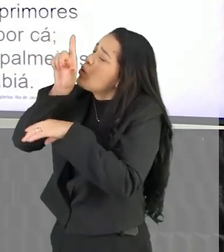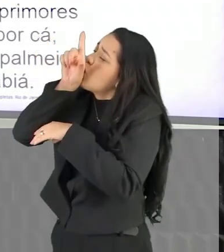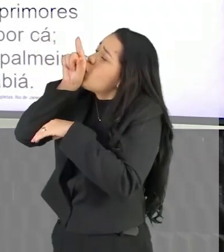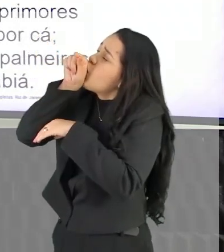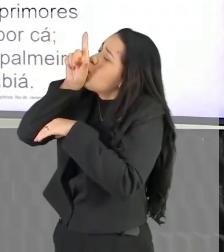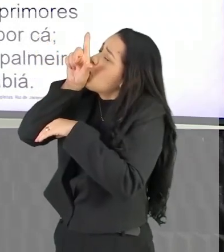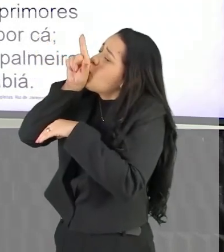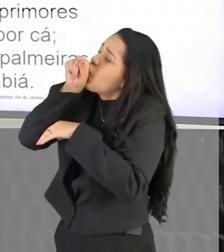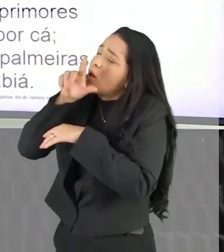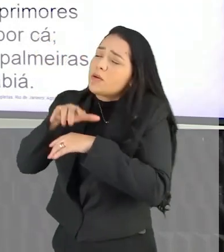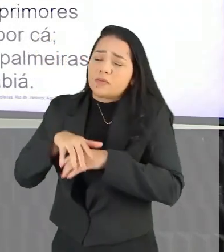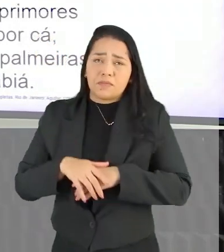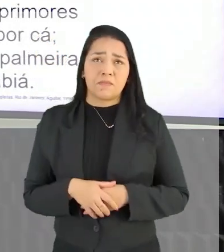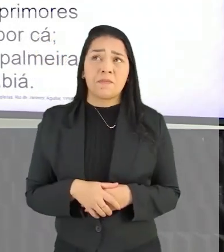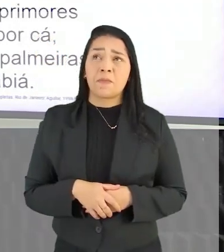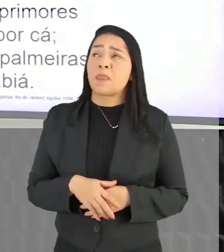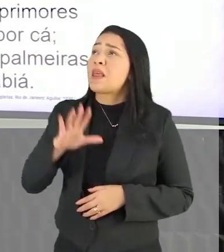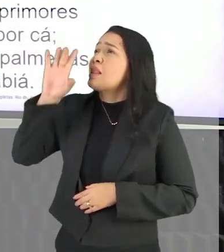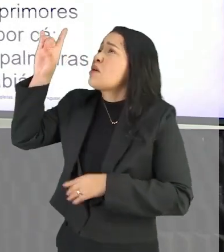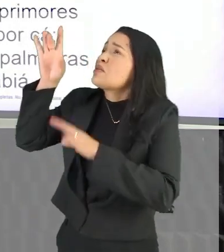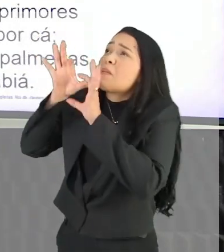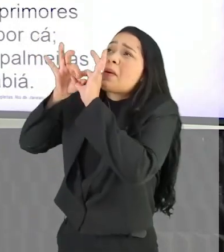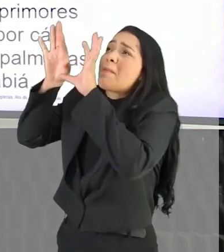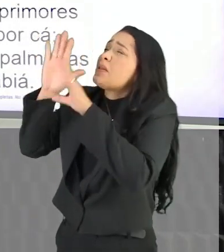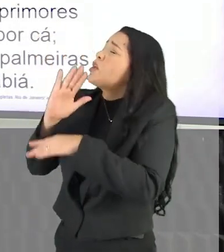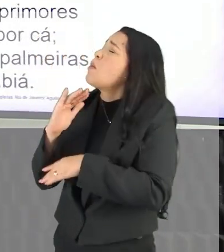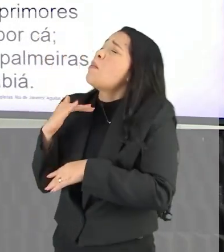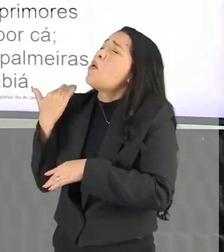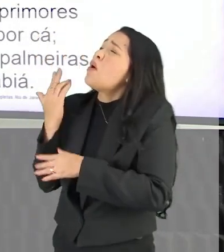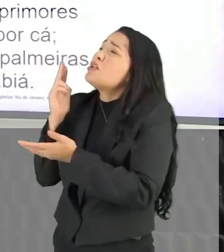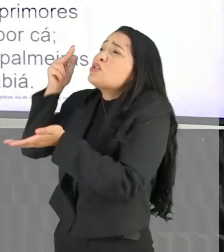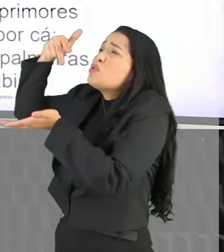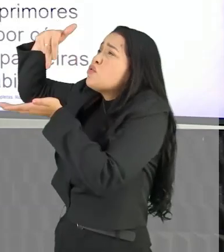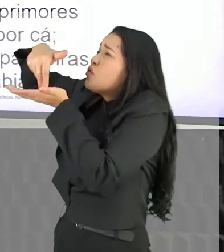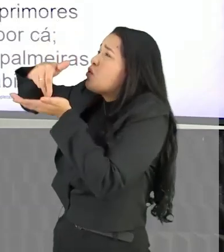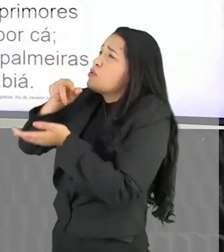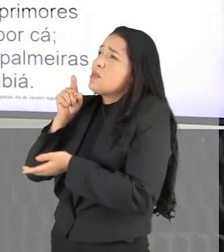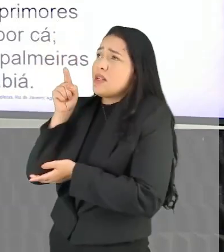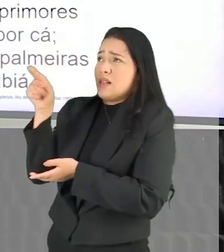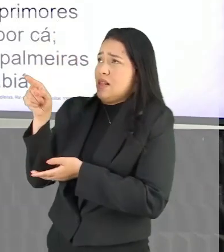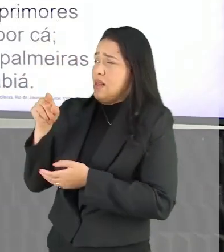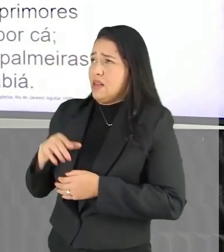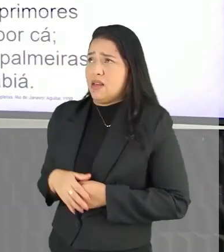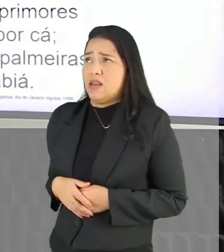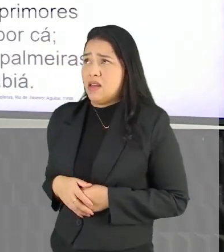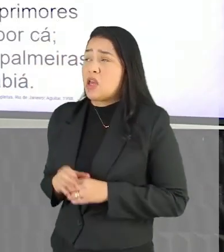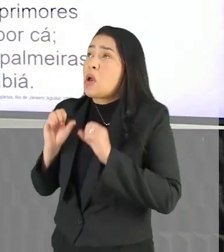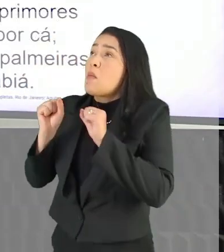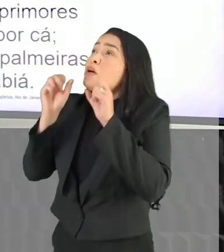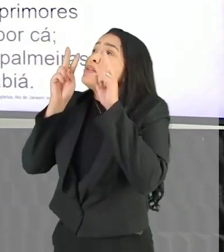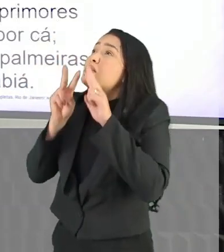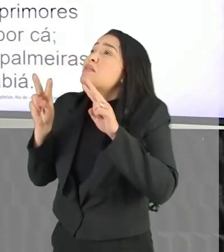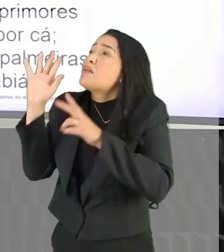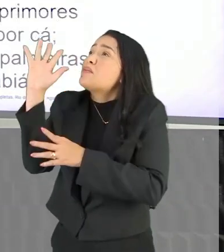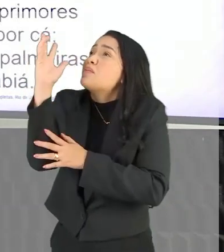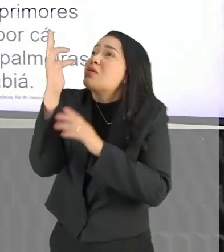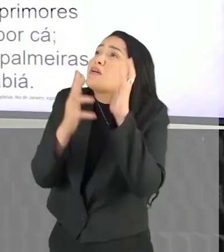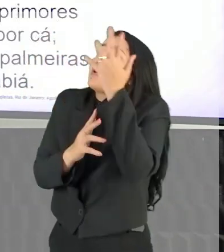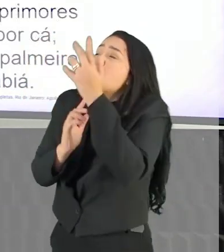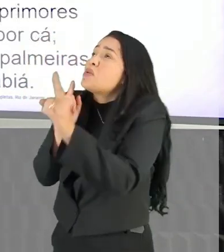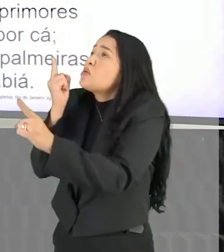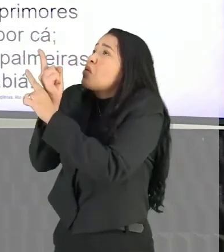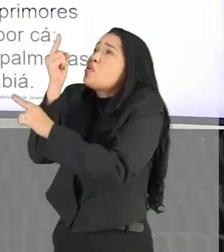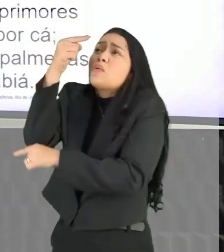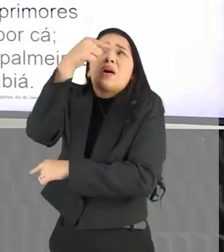sabiá. Não permita, Deus, que eu morra, sem que eu volte para lá, Sem que desfrute os primores, que não